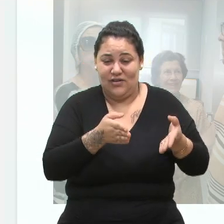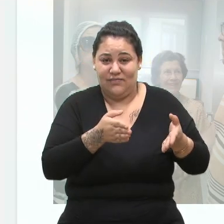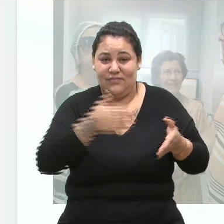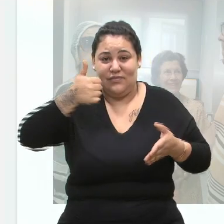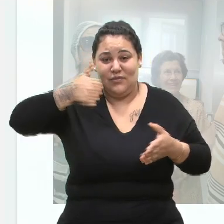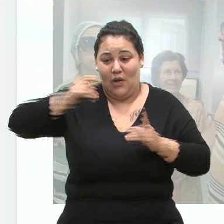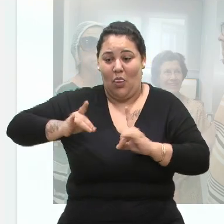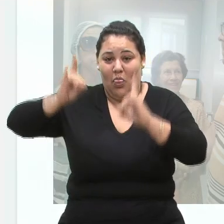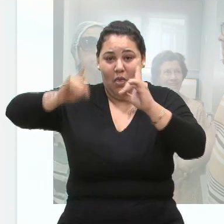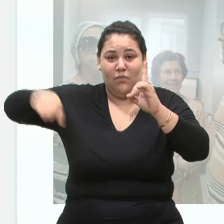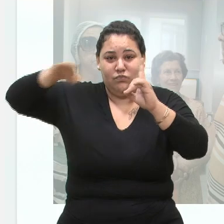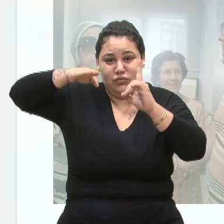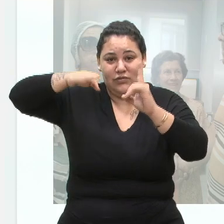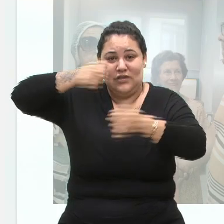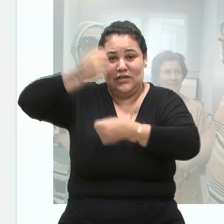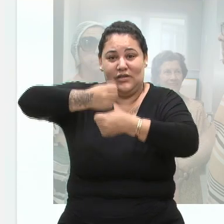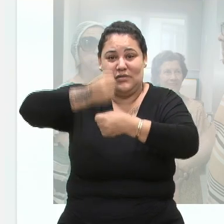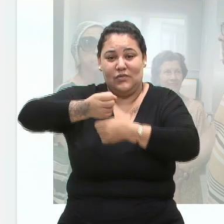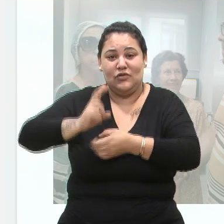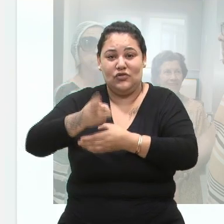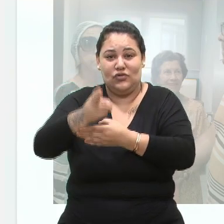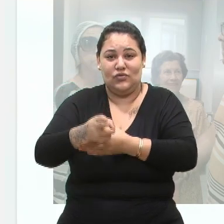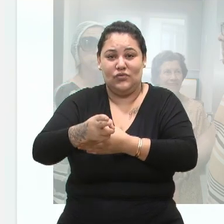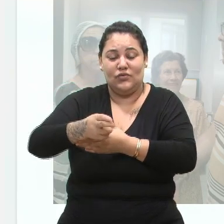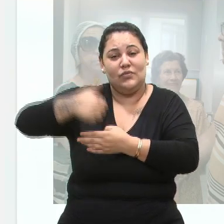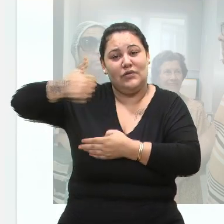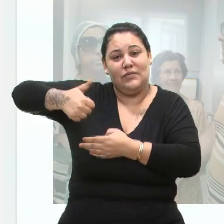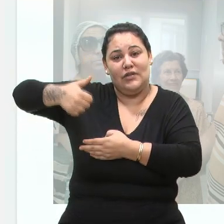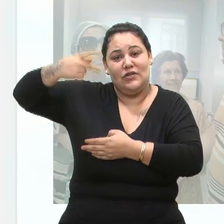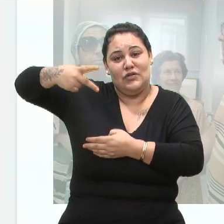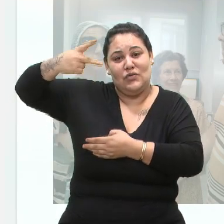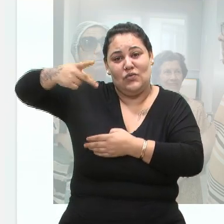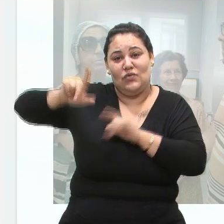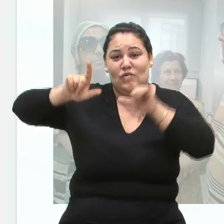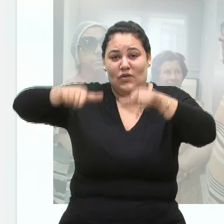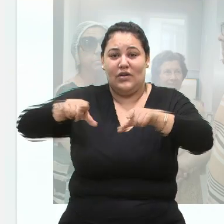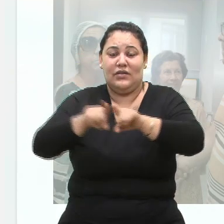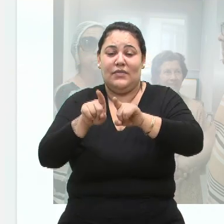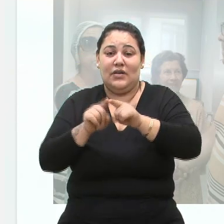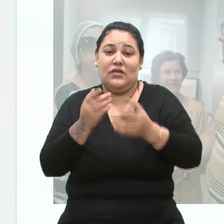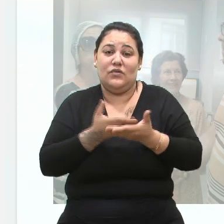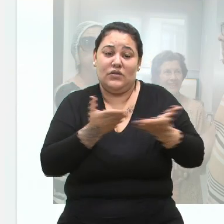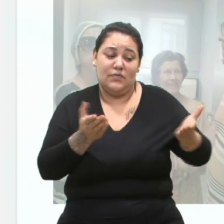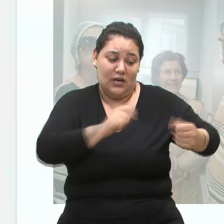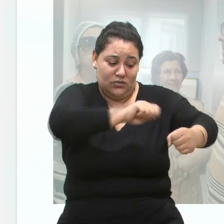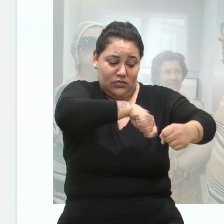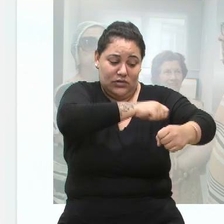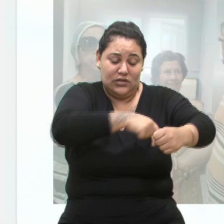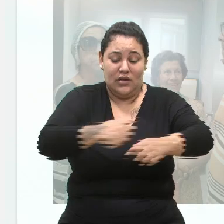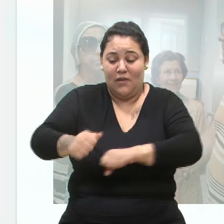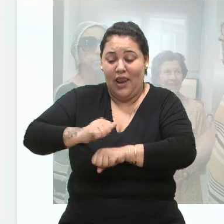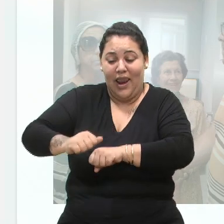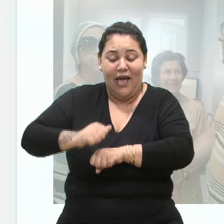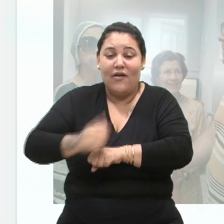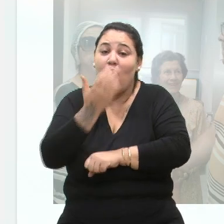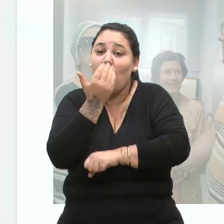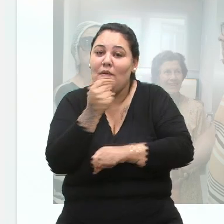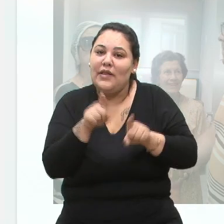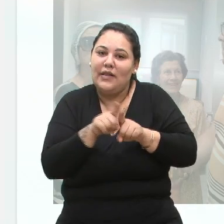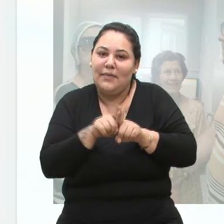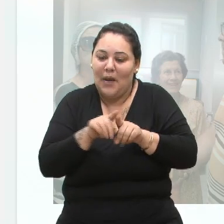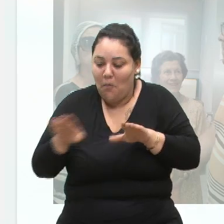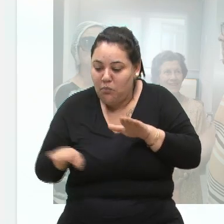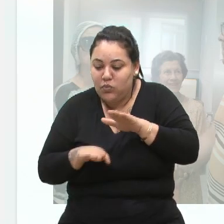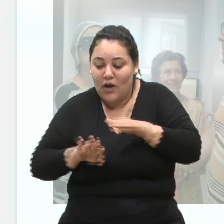Enquanto isso, as obras continuam no primeiro e no segundo subsolo, que os espaços de cozinha, lavanderia e refeitório do terra foram